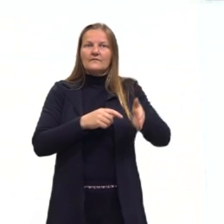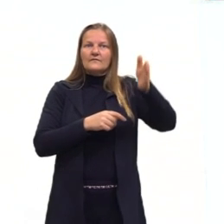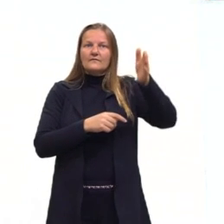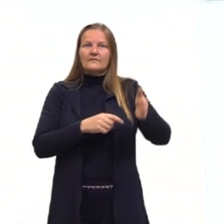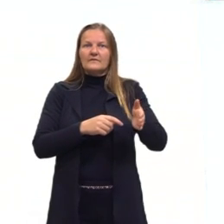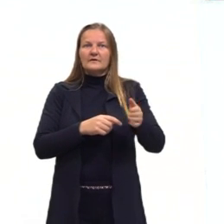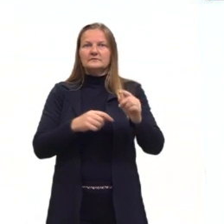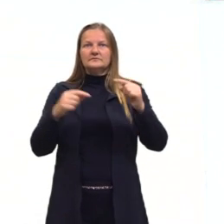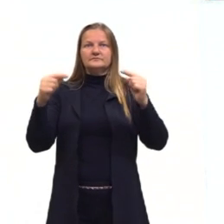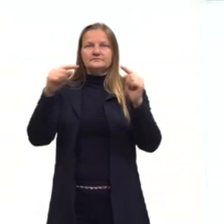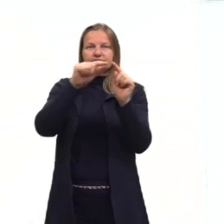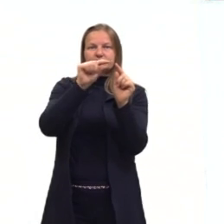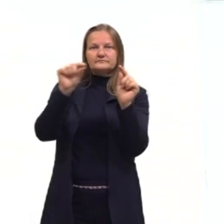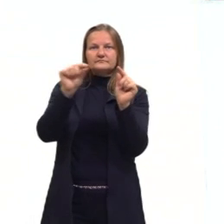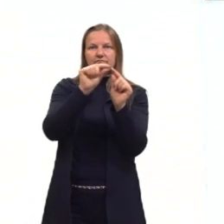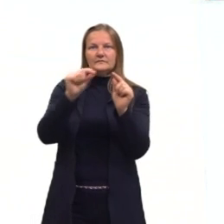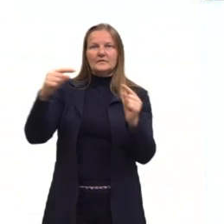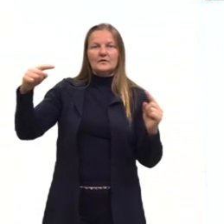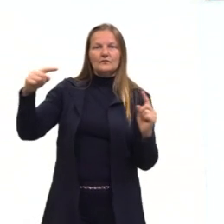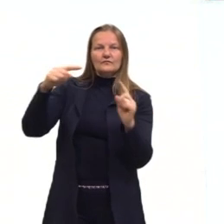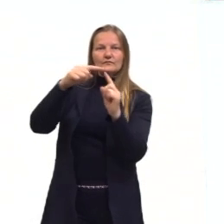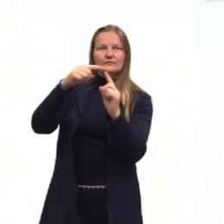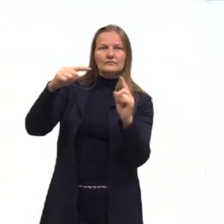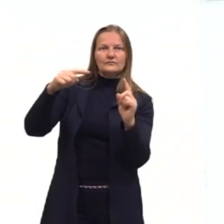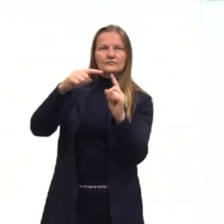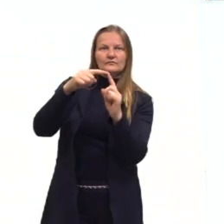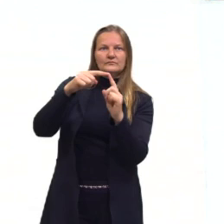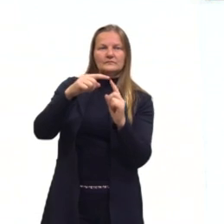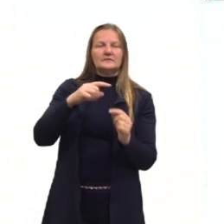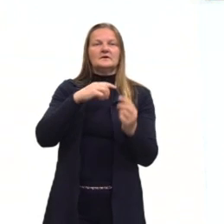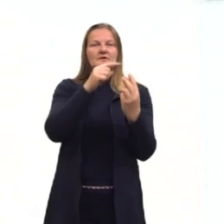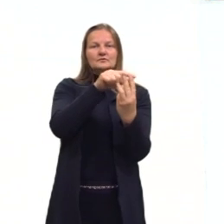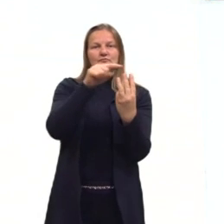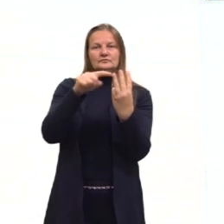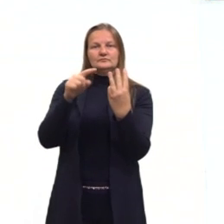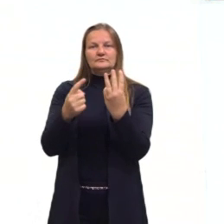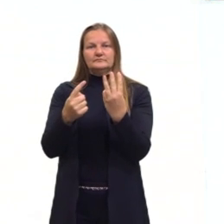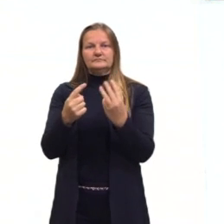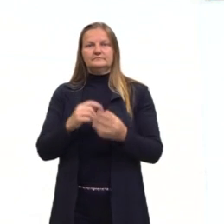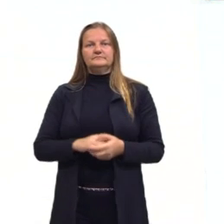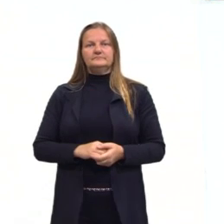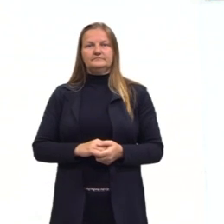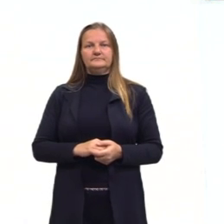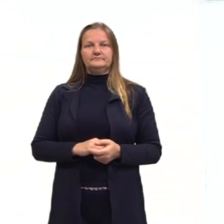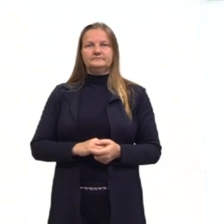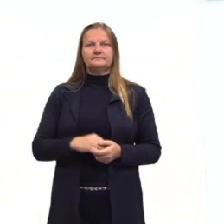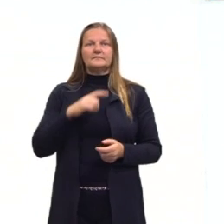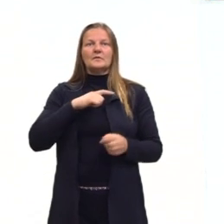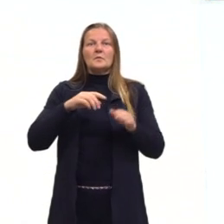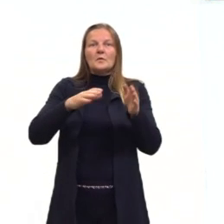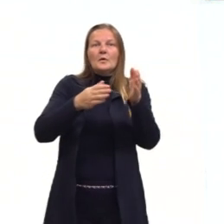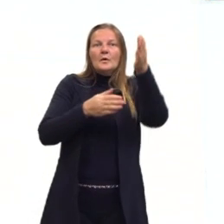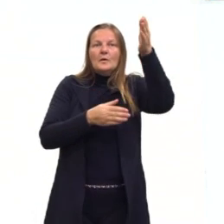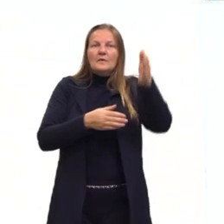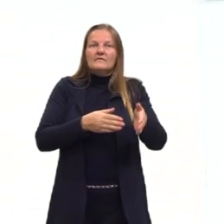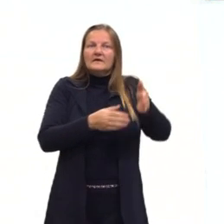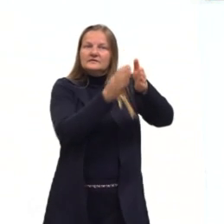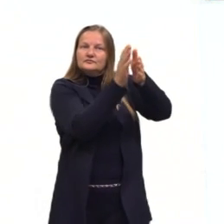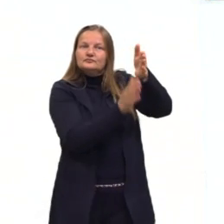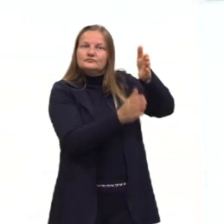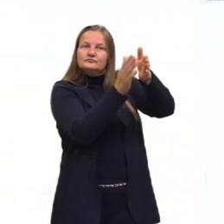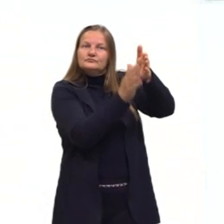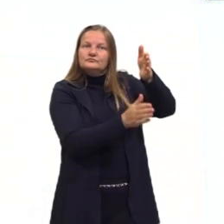aresta, os vértices. Nós podemos compreender a face como aquelas superfícies laterais,